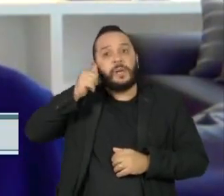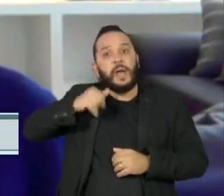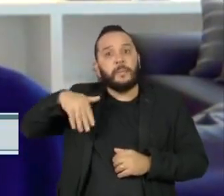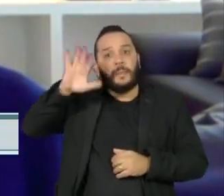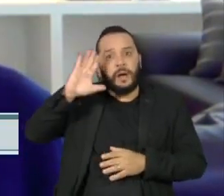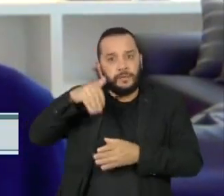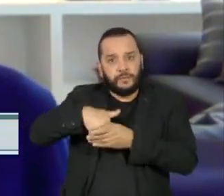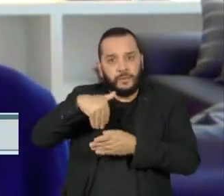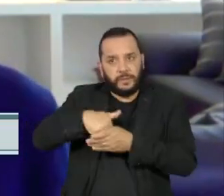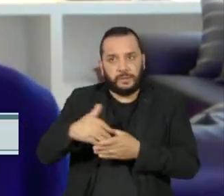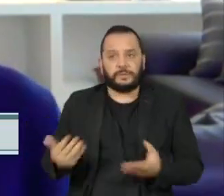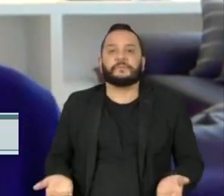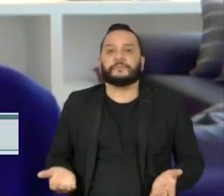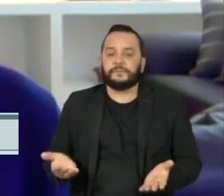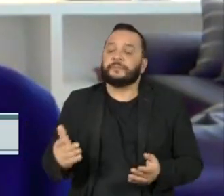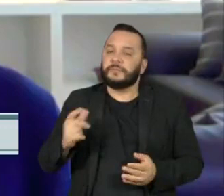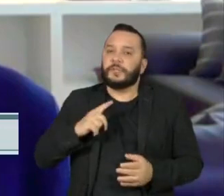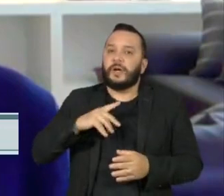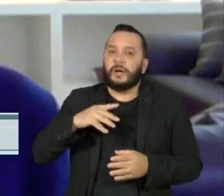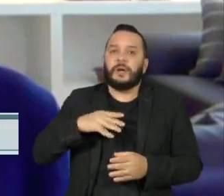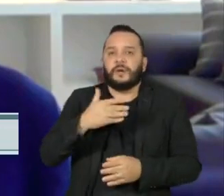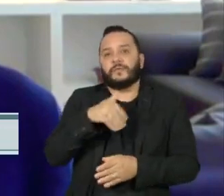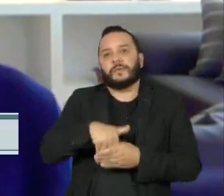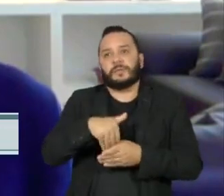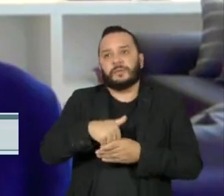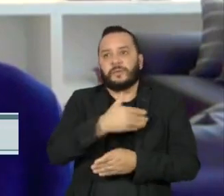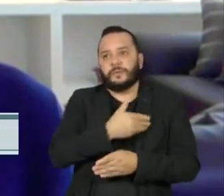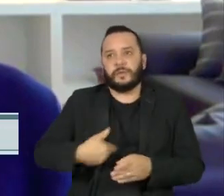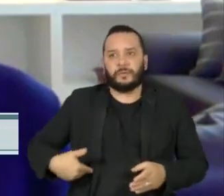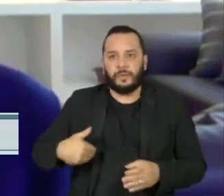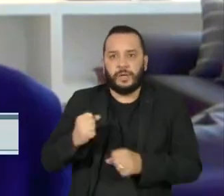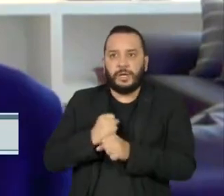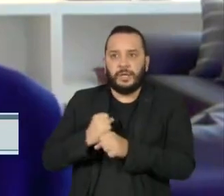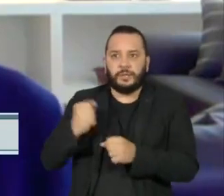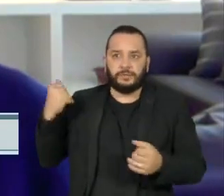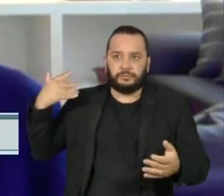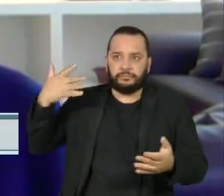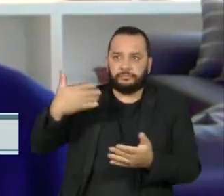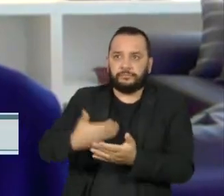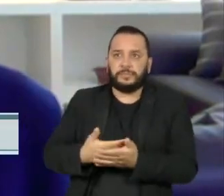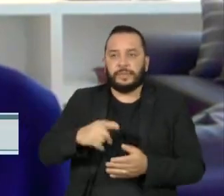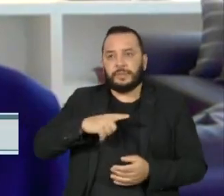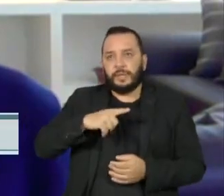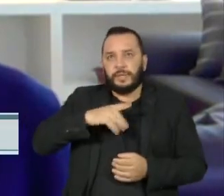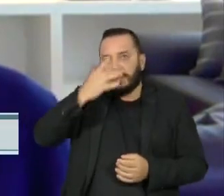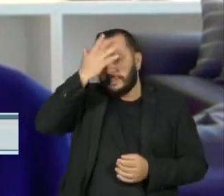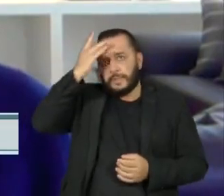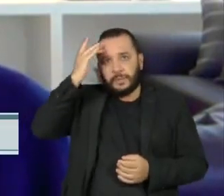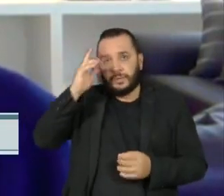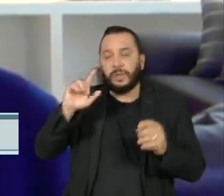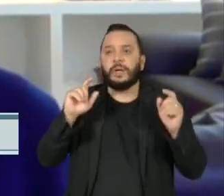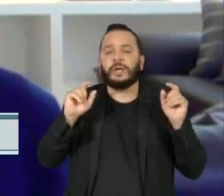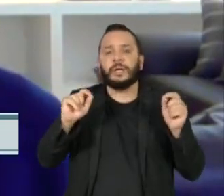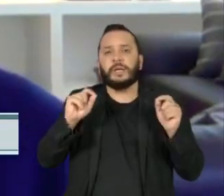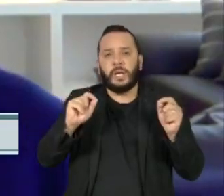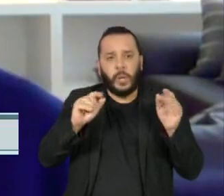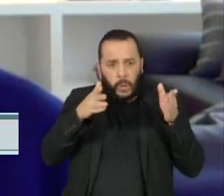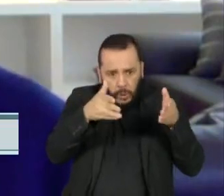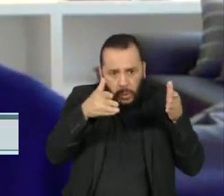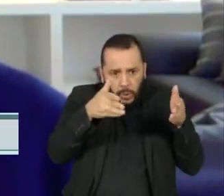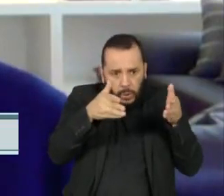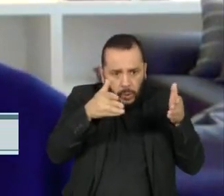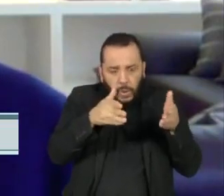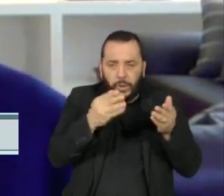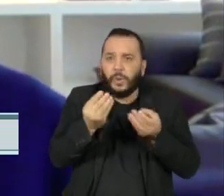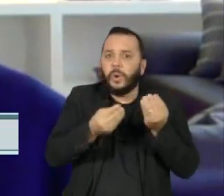São Paulo tem tido nos últimos anos, tem apresentado, uma elevada taxa de alienação eleitoral. Que é alienação eleitoral, é a